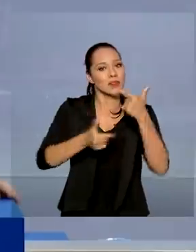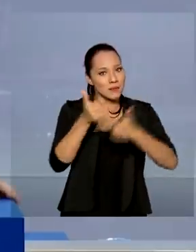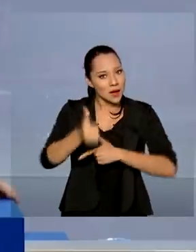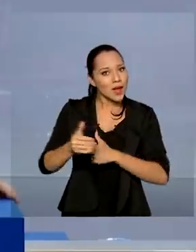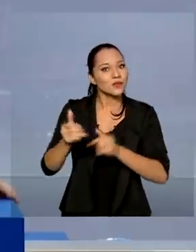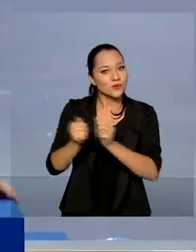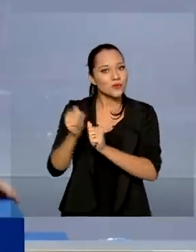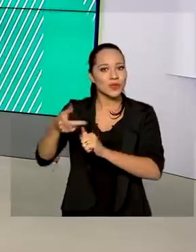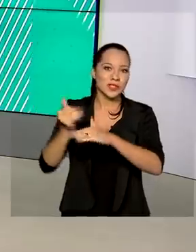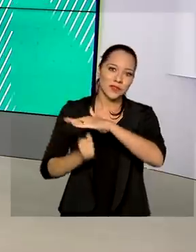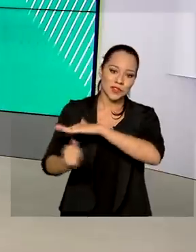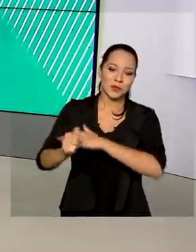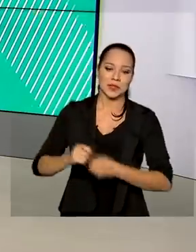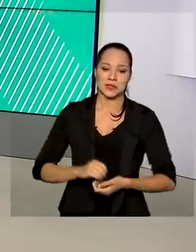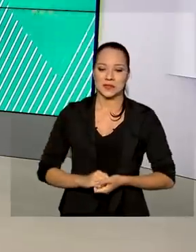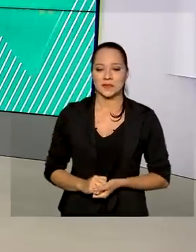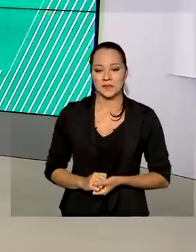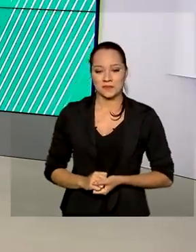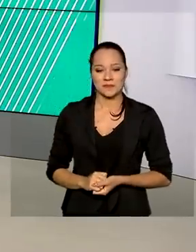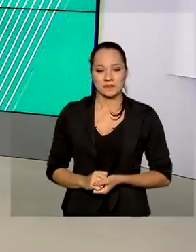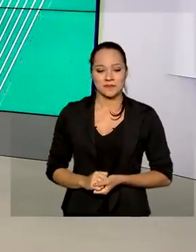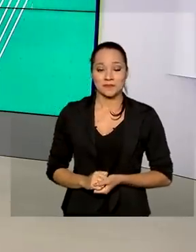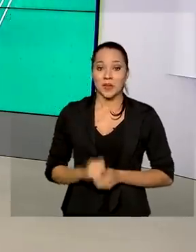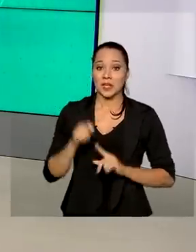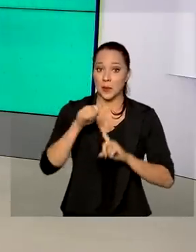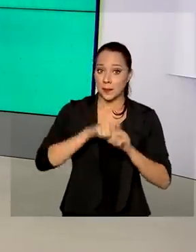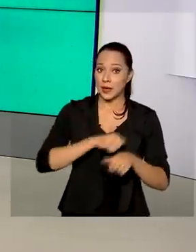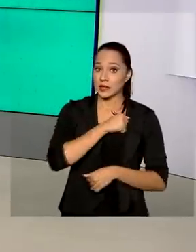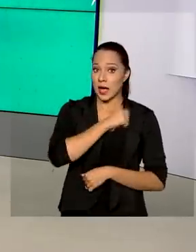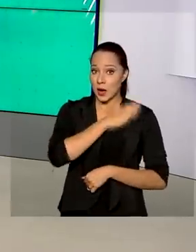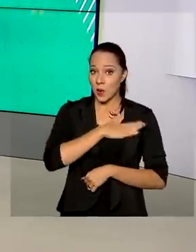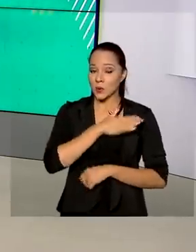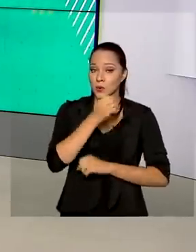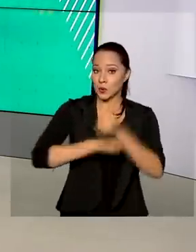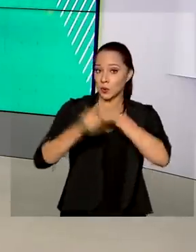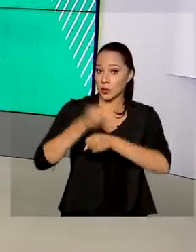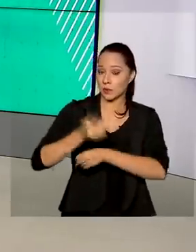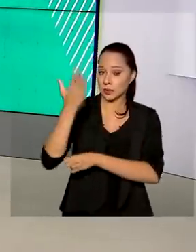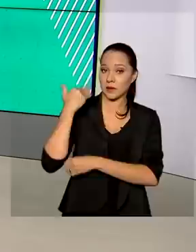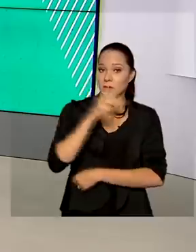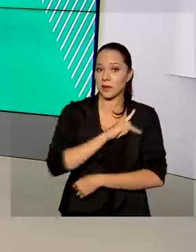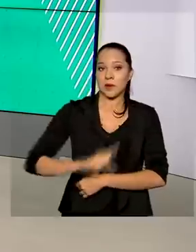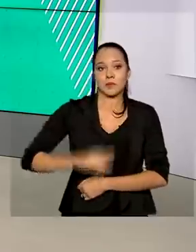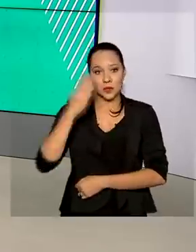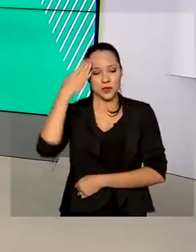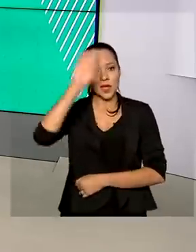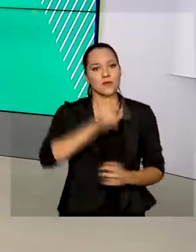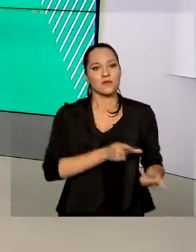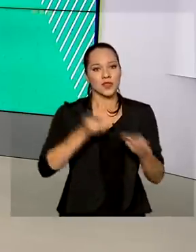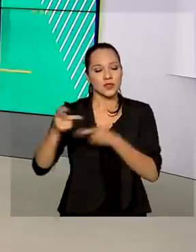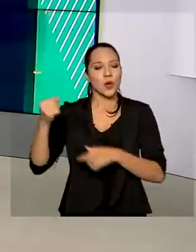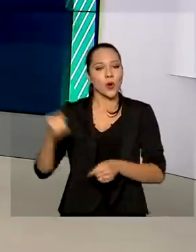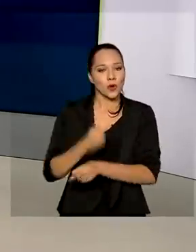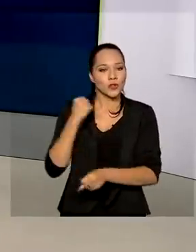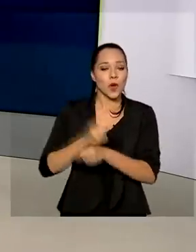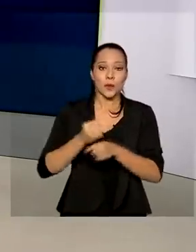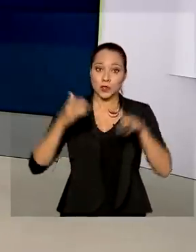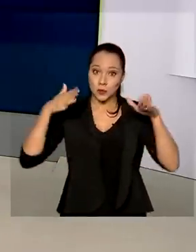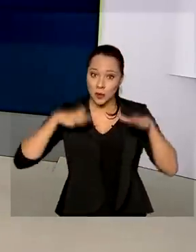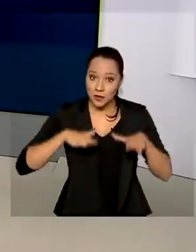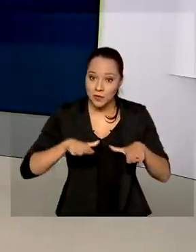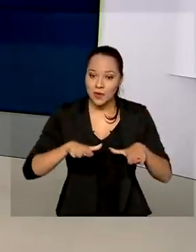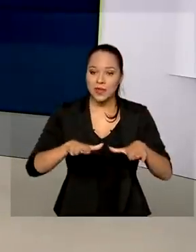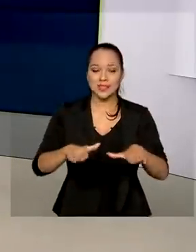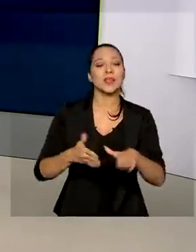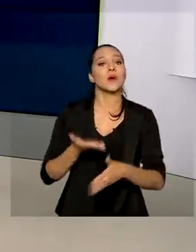realizados. E em agosto do ano passado, o presidente Jair Bolsonaro visitou as obras de pavimentação desta